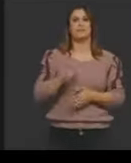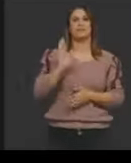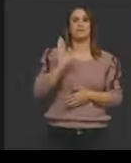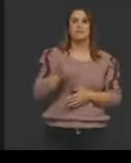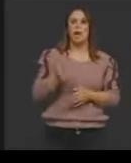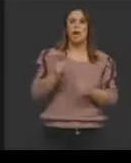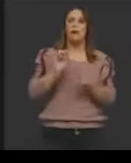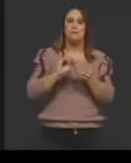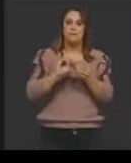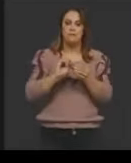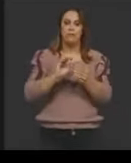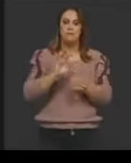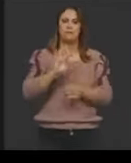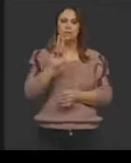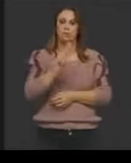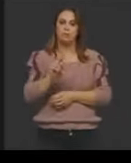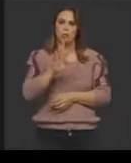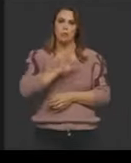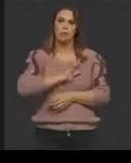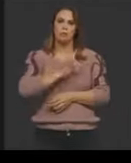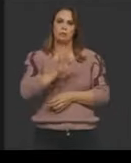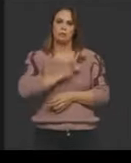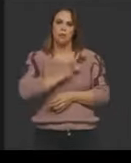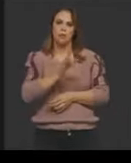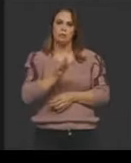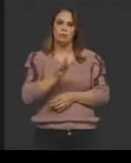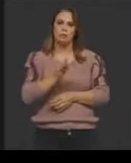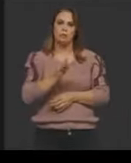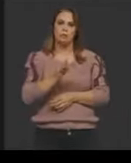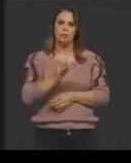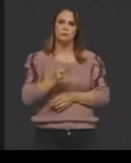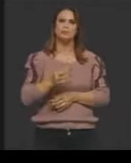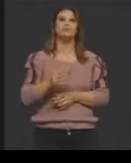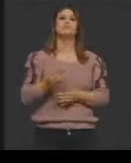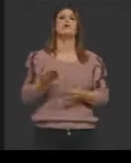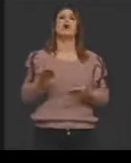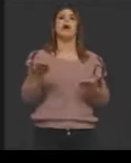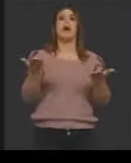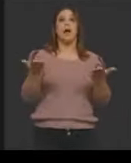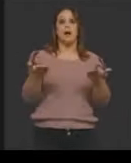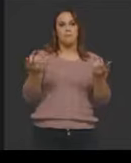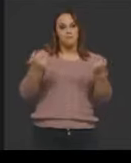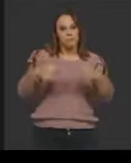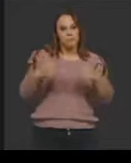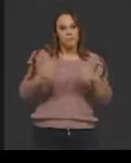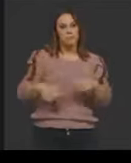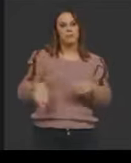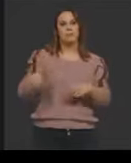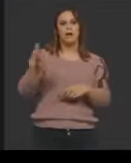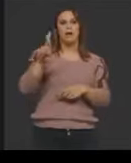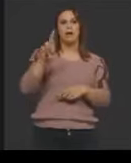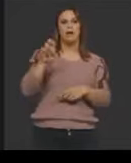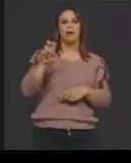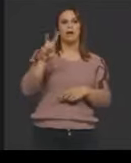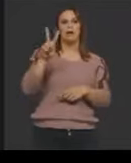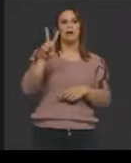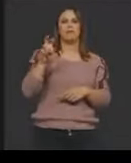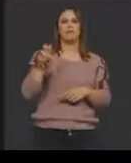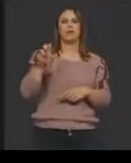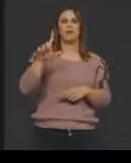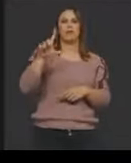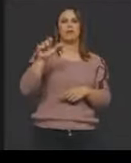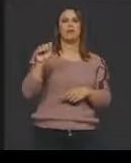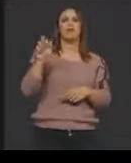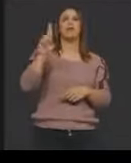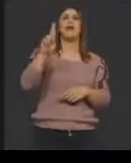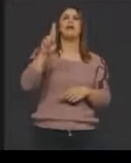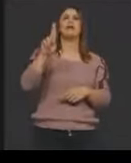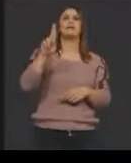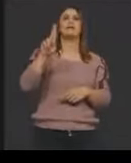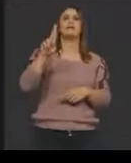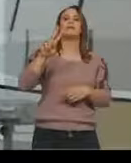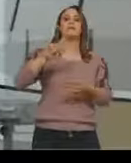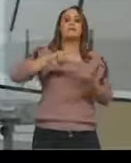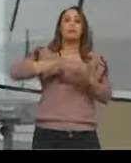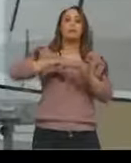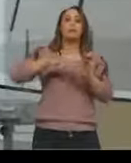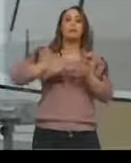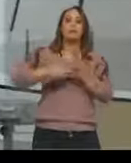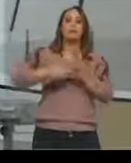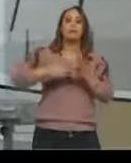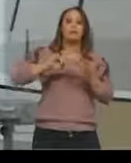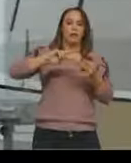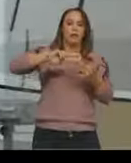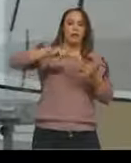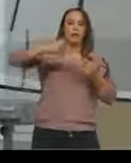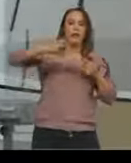na hora que a gente vai revelar então para fazer essa análise e comparar é o que a gente chama de DNA fingerprint que é a impressão do DNA